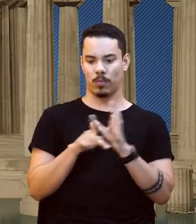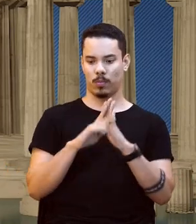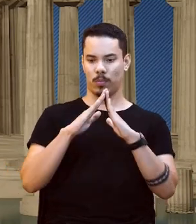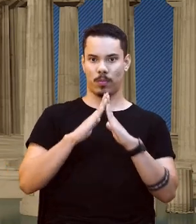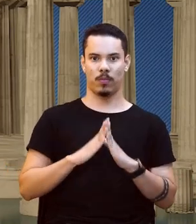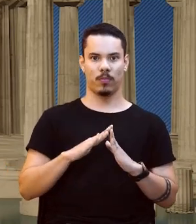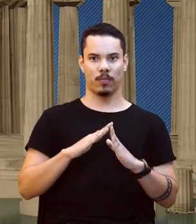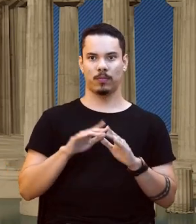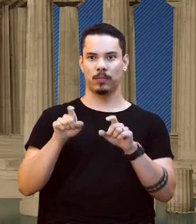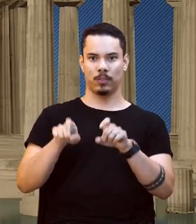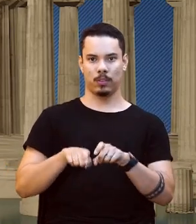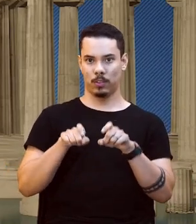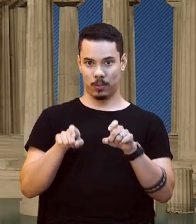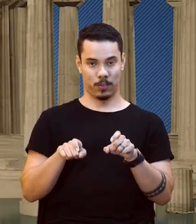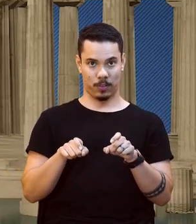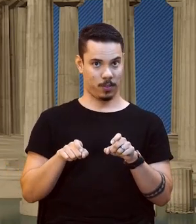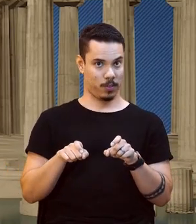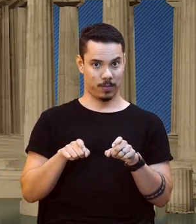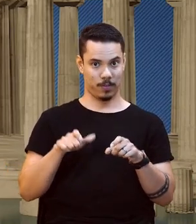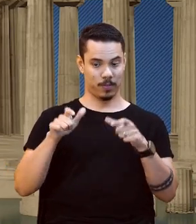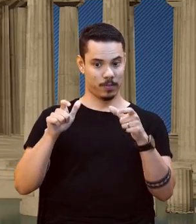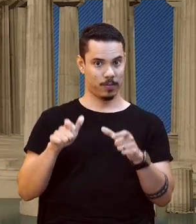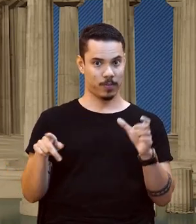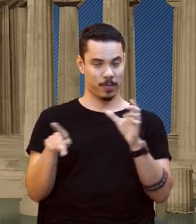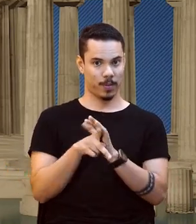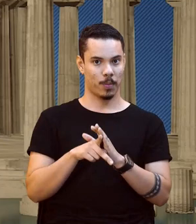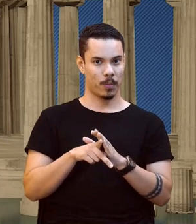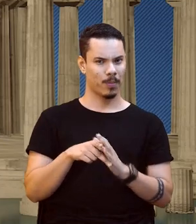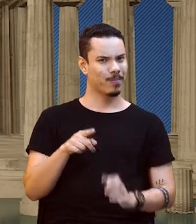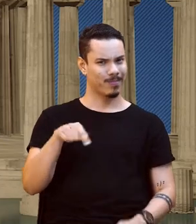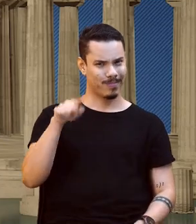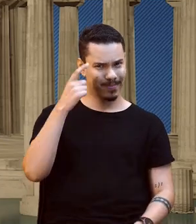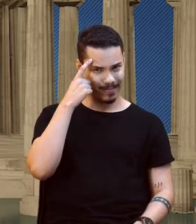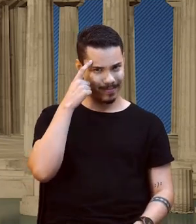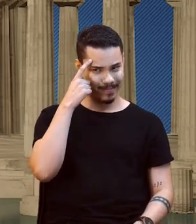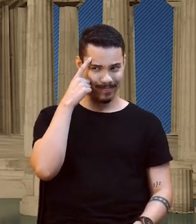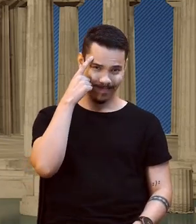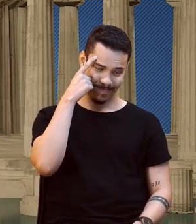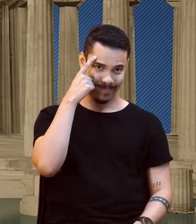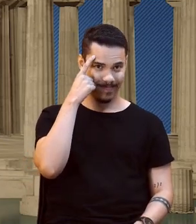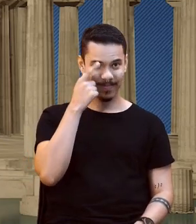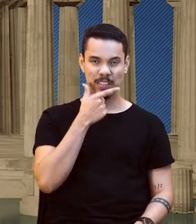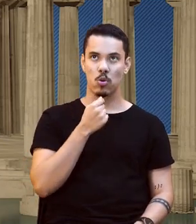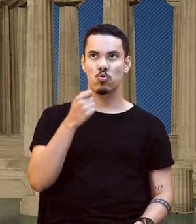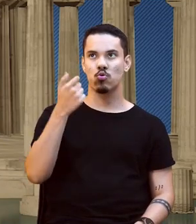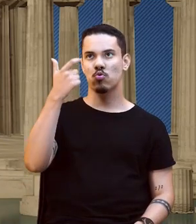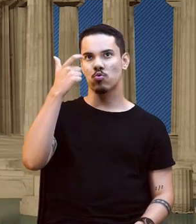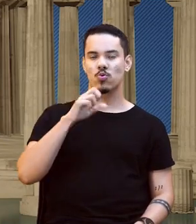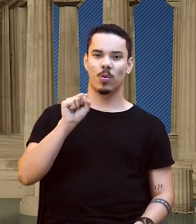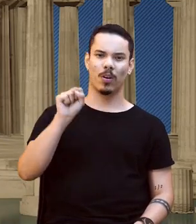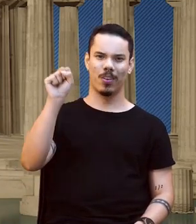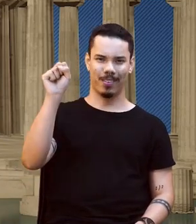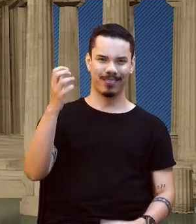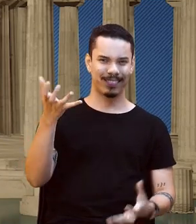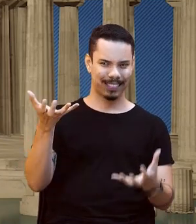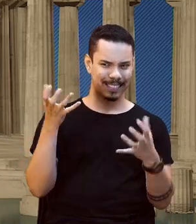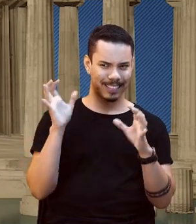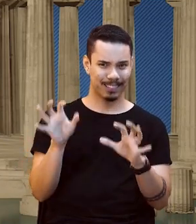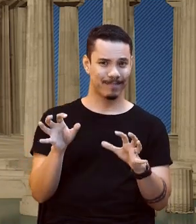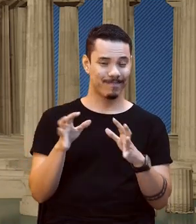sítio, no seu localidade, na comunidade. Será que ele queria? Ah, o cara é o herói, né? Será que o Brian queria só isso?